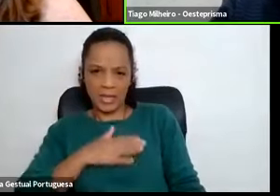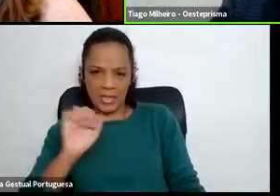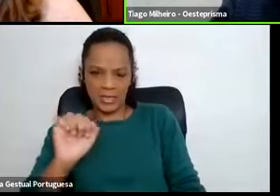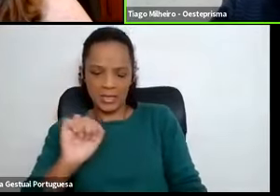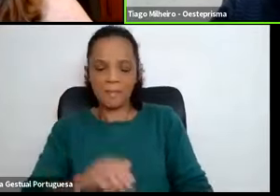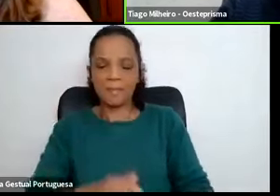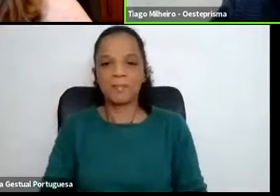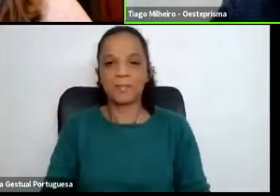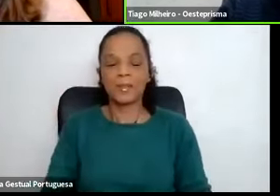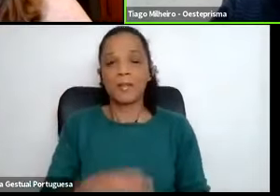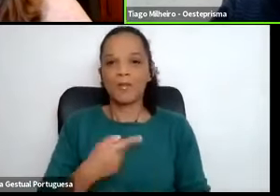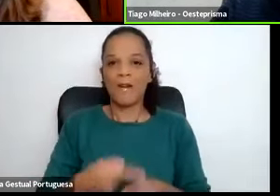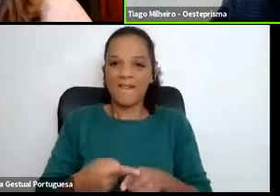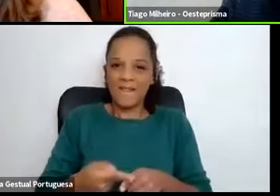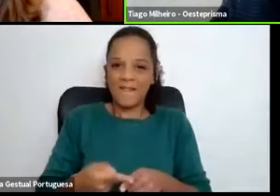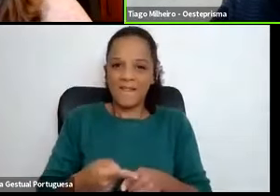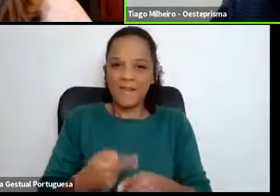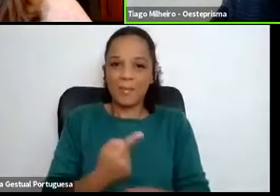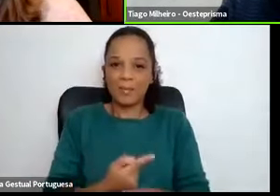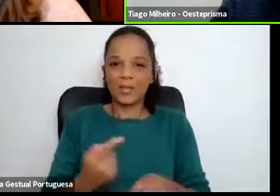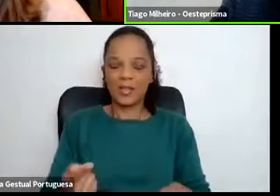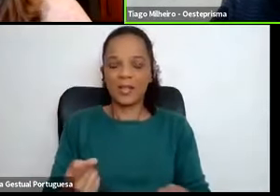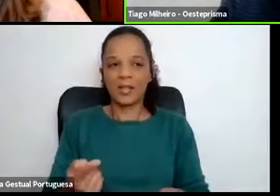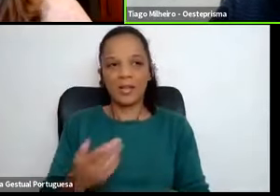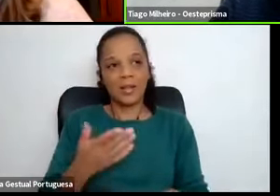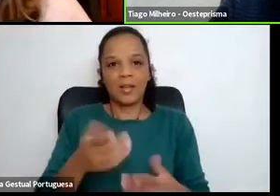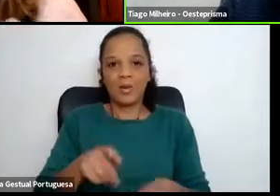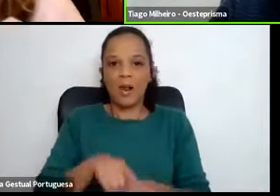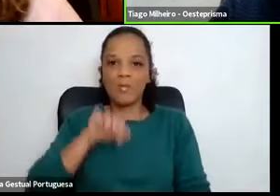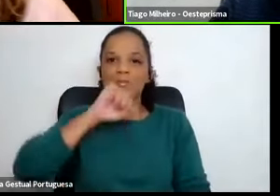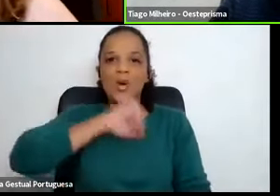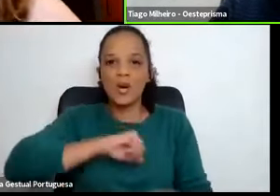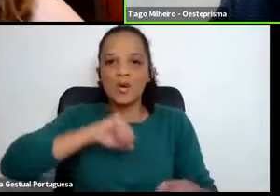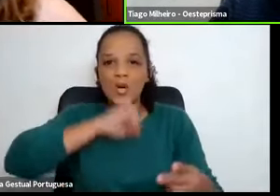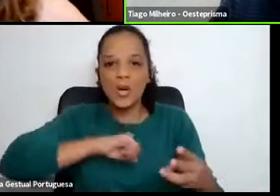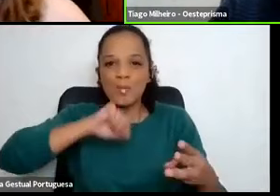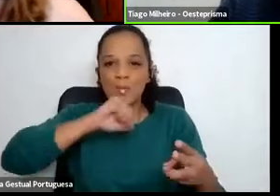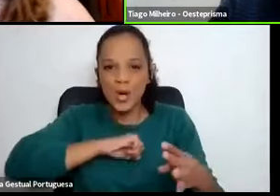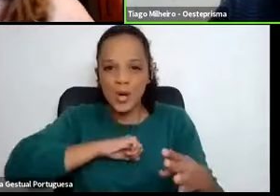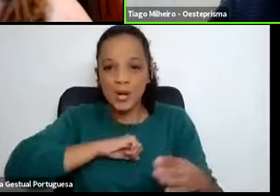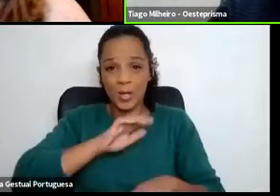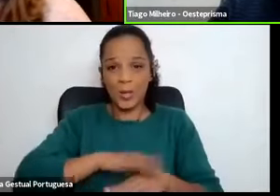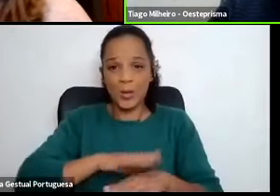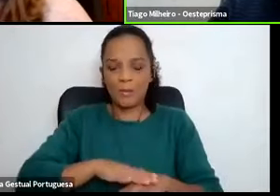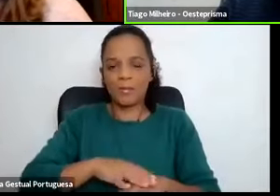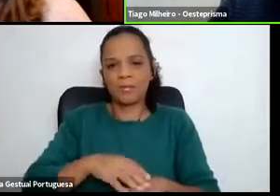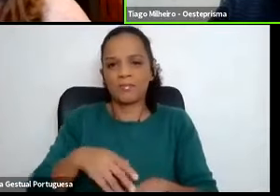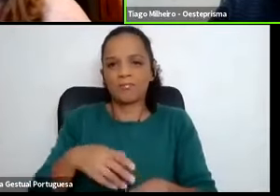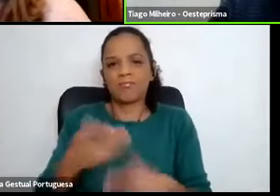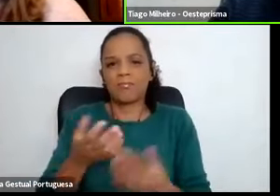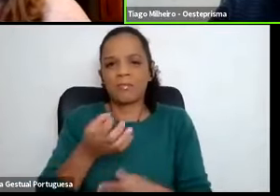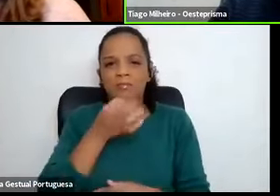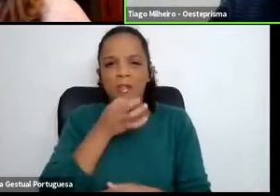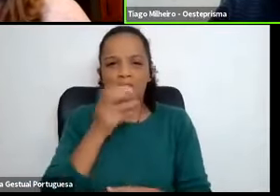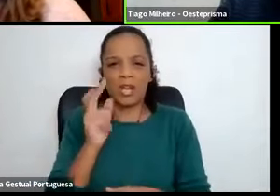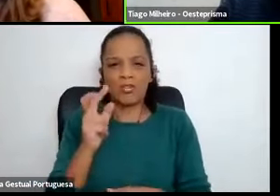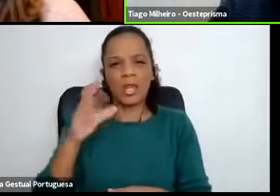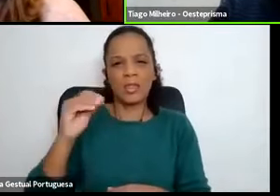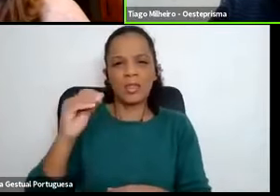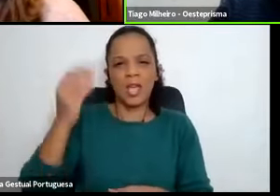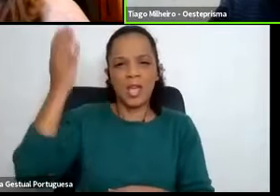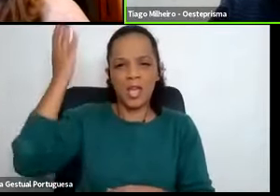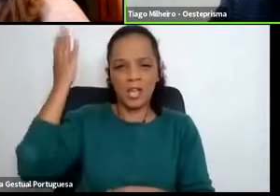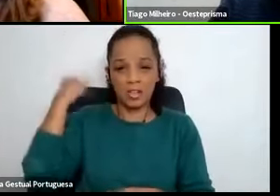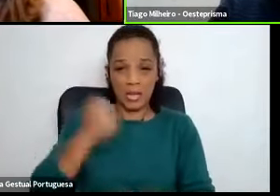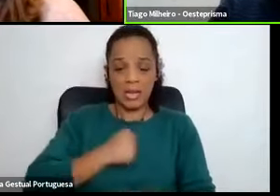uma conjugação de coincidências. Nós tínhamos estado a conversar porque há 10 anos já tínhamos a